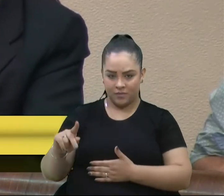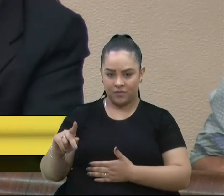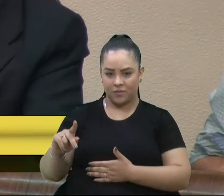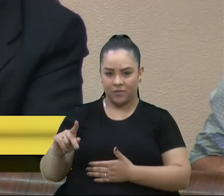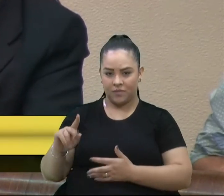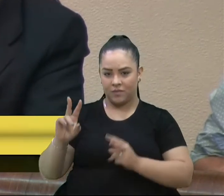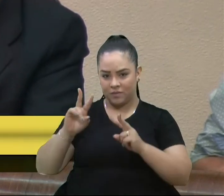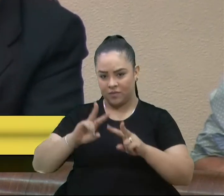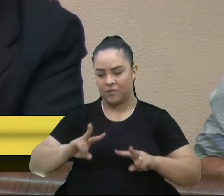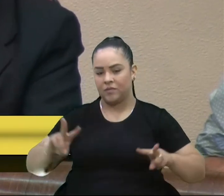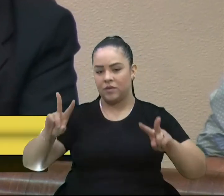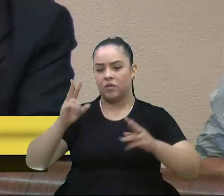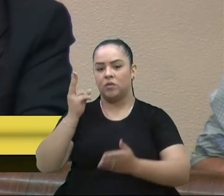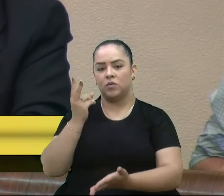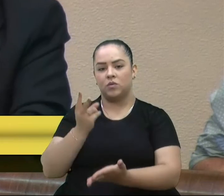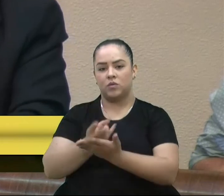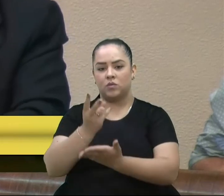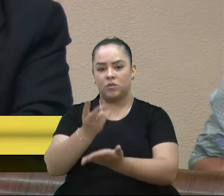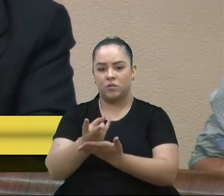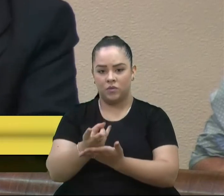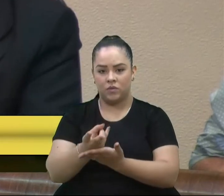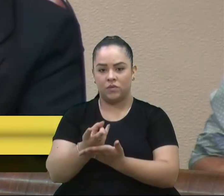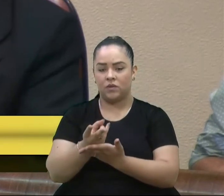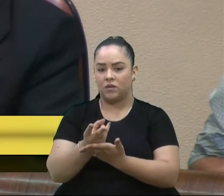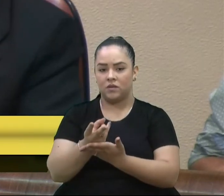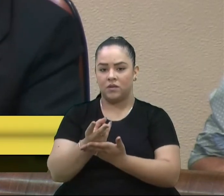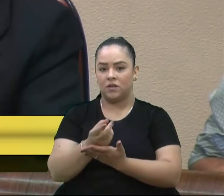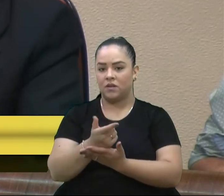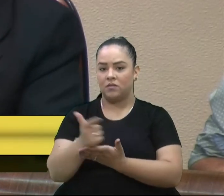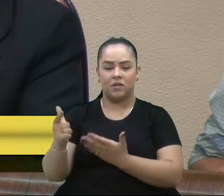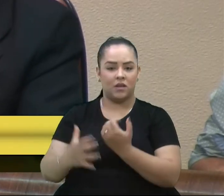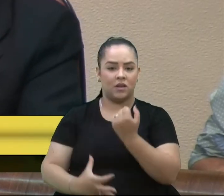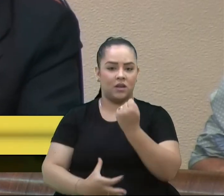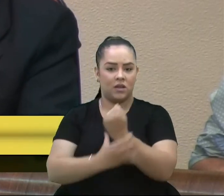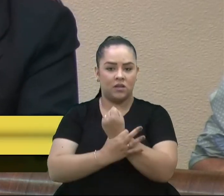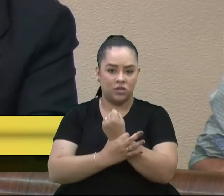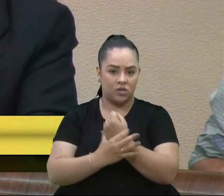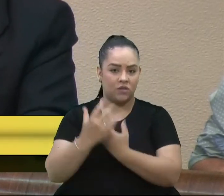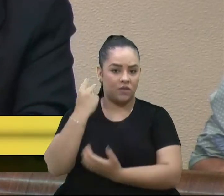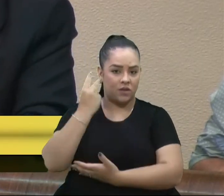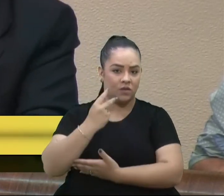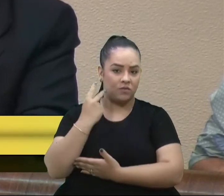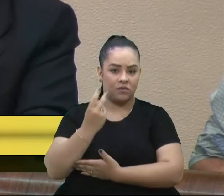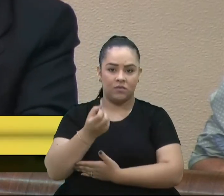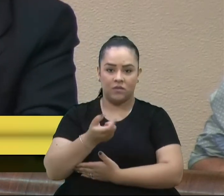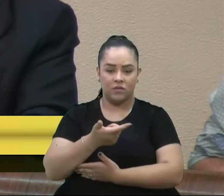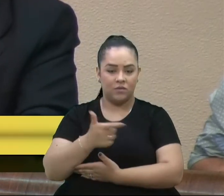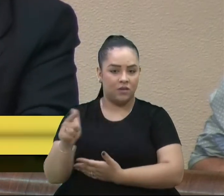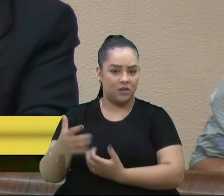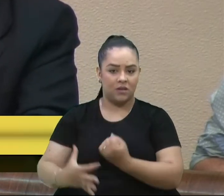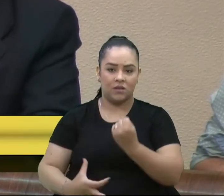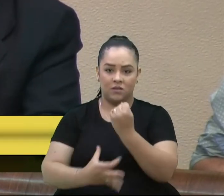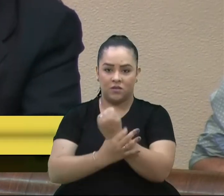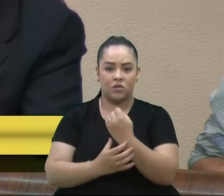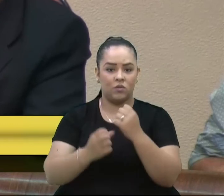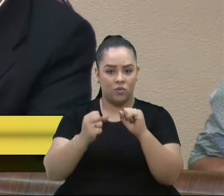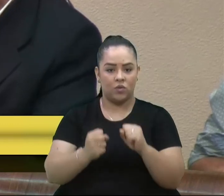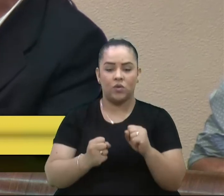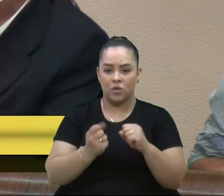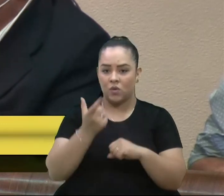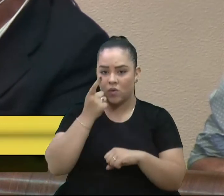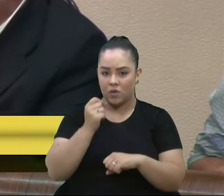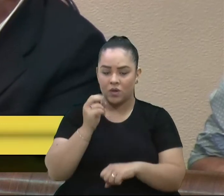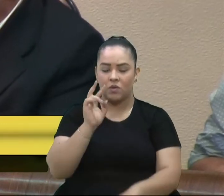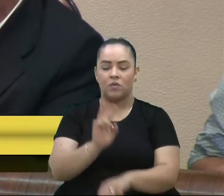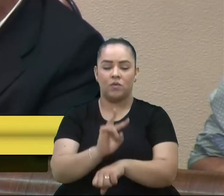missão de continuar com esses negócios, sem ter a garantia, vereador Juliano, sem a garantia de poder conservar